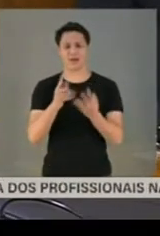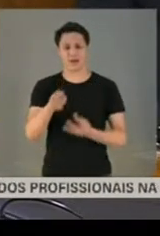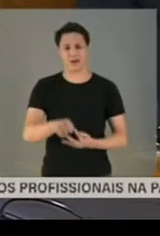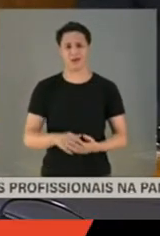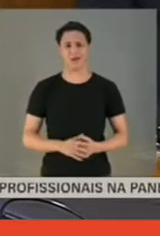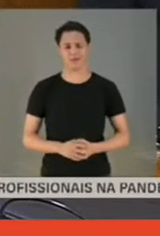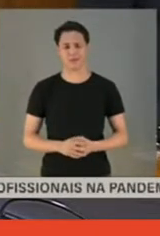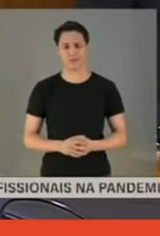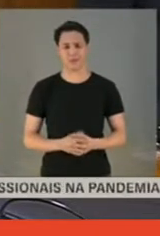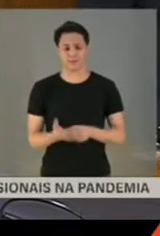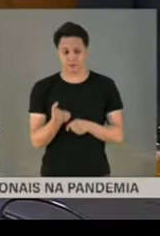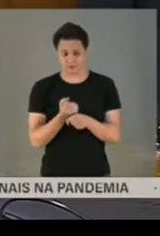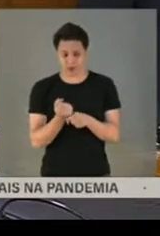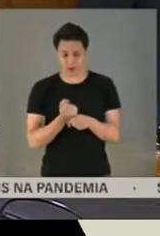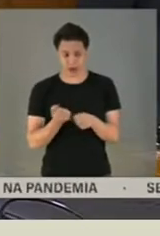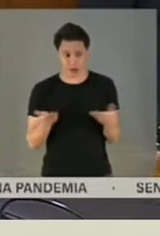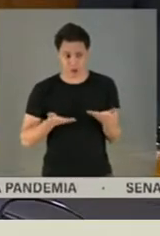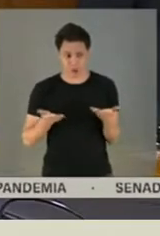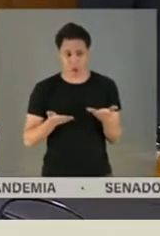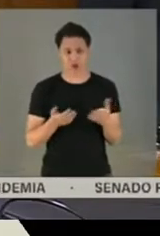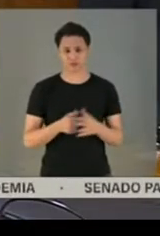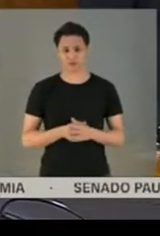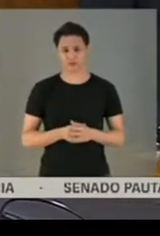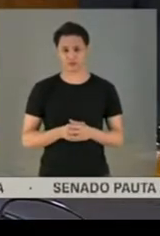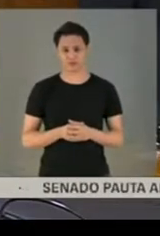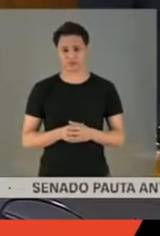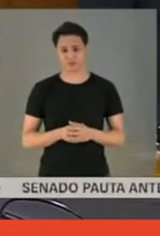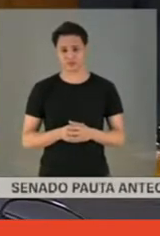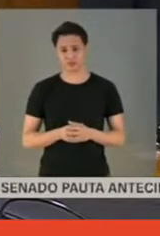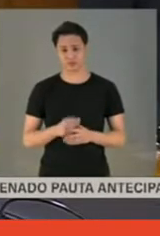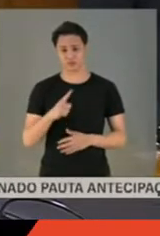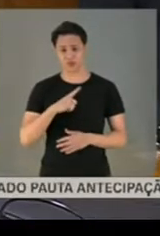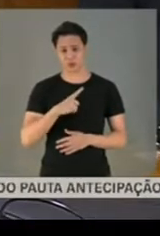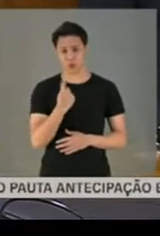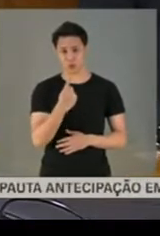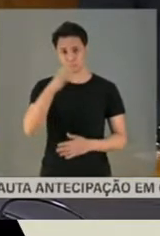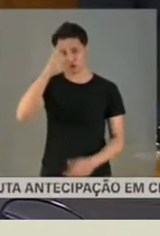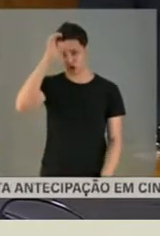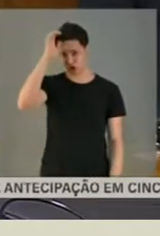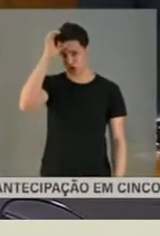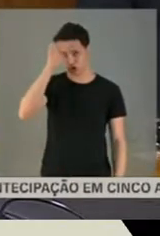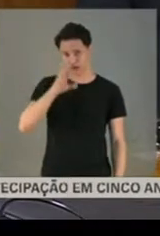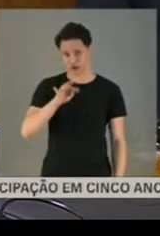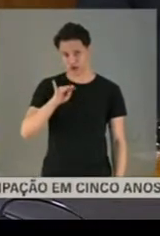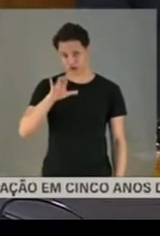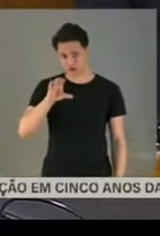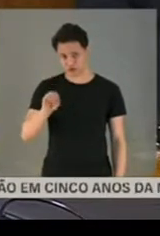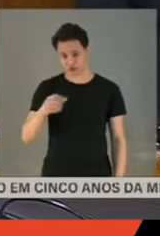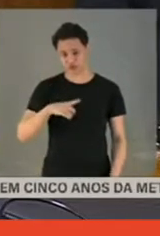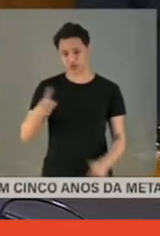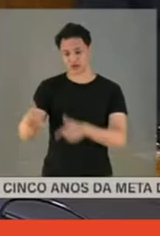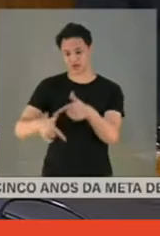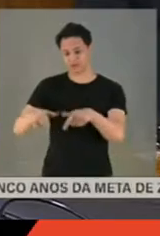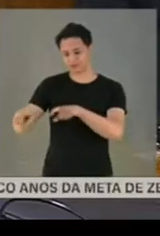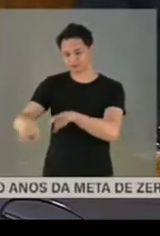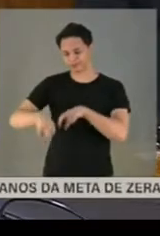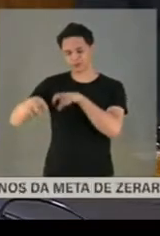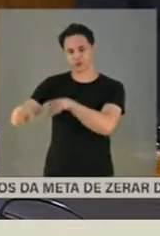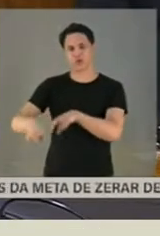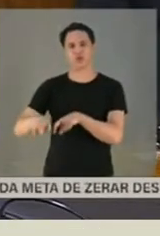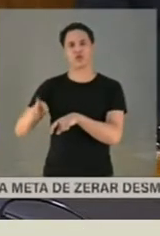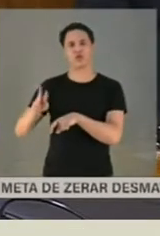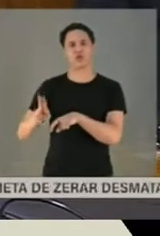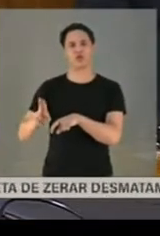Este ano, perdemos o nosso tio, que trabalhava nas lides rurais. Foi